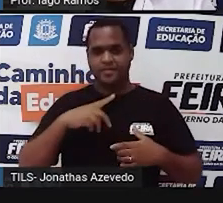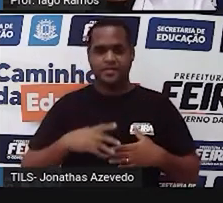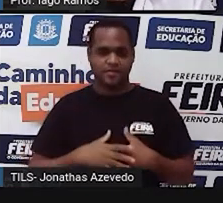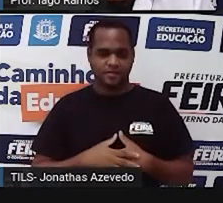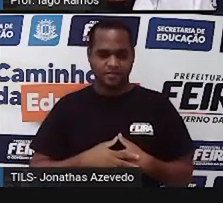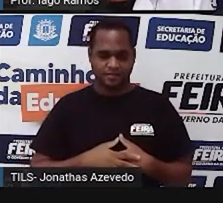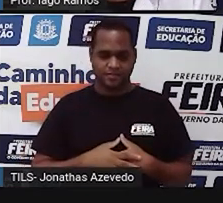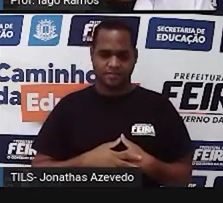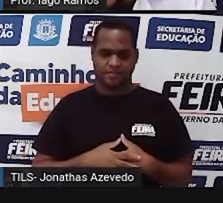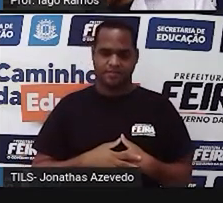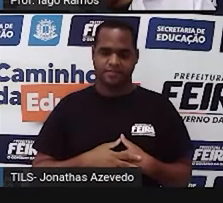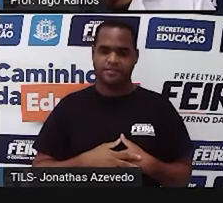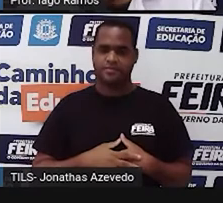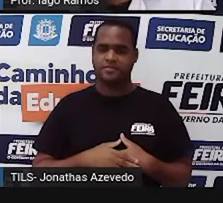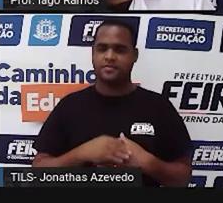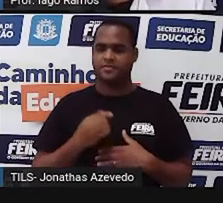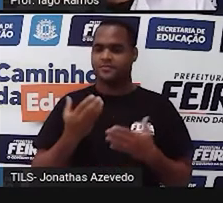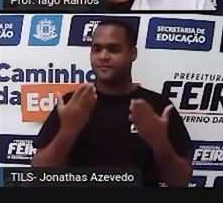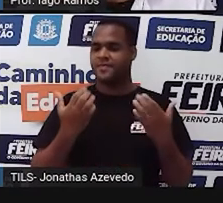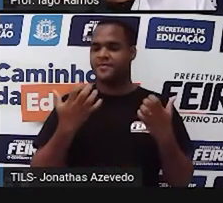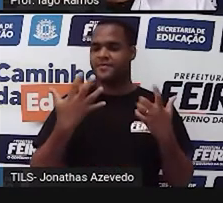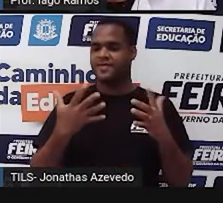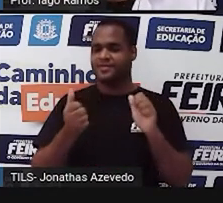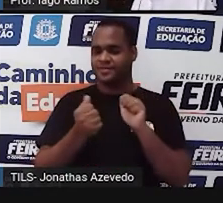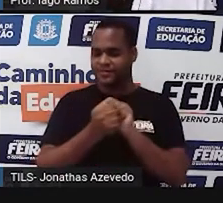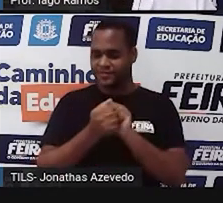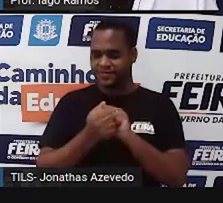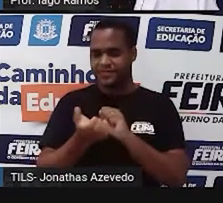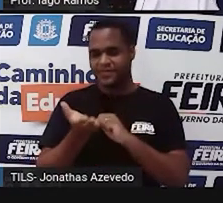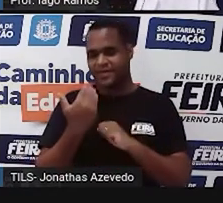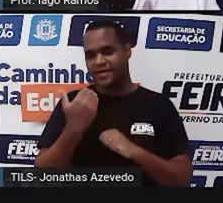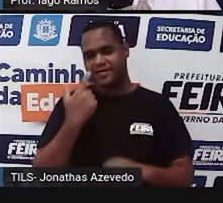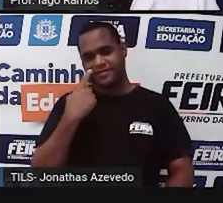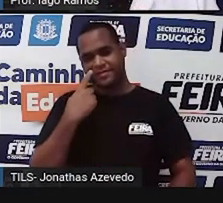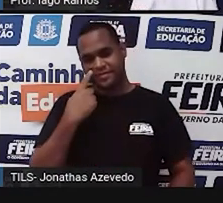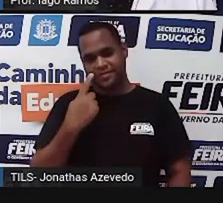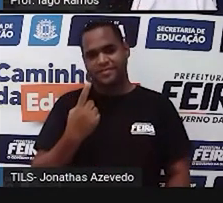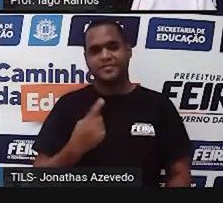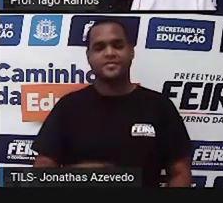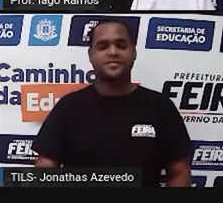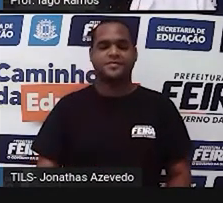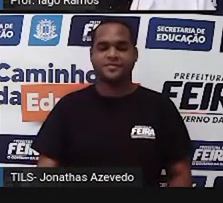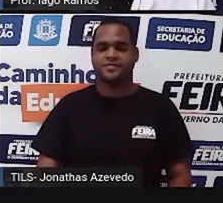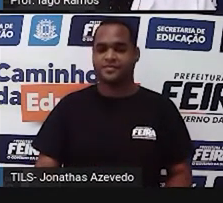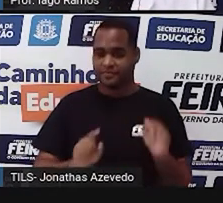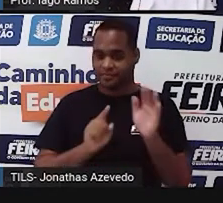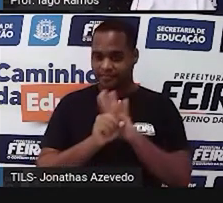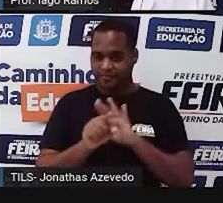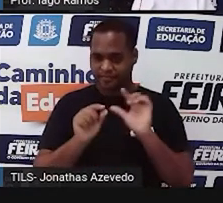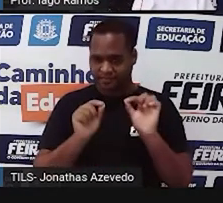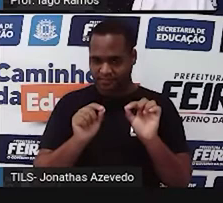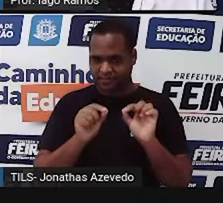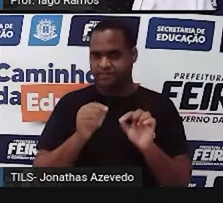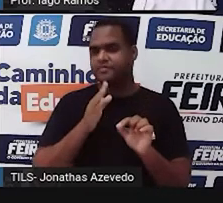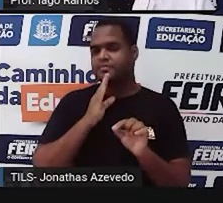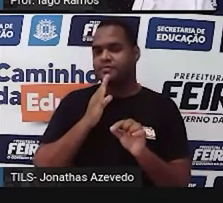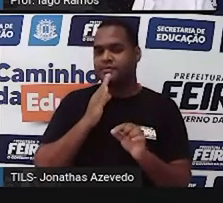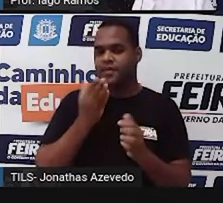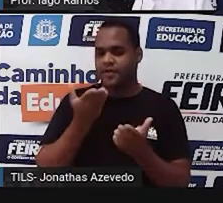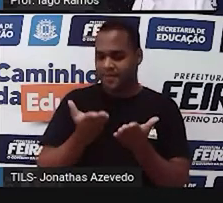Vamos? Vem comigo, olha só. Deixa eu te perguntar uma coisa. Você conhece a balança